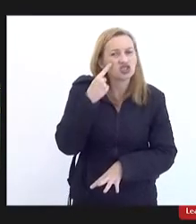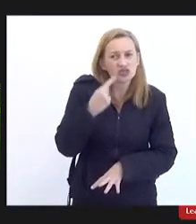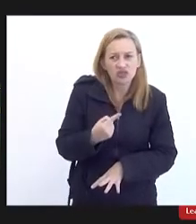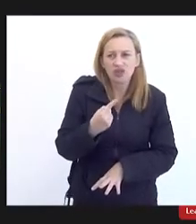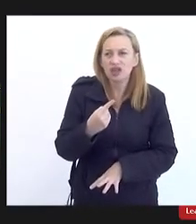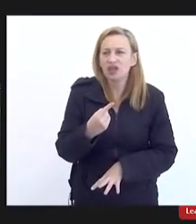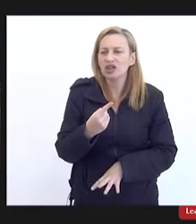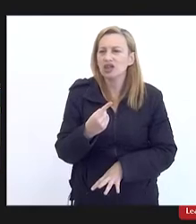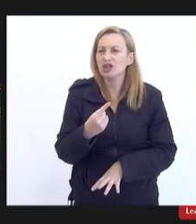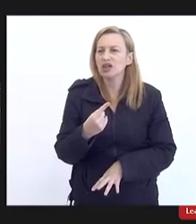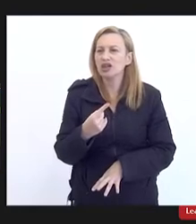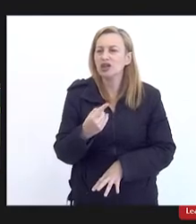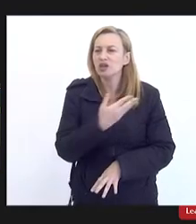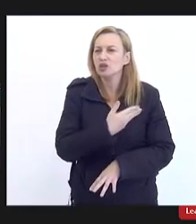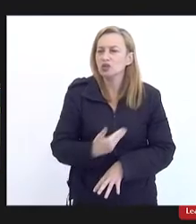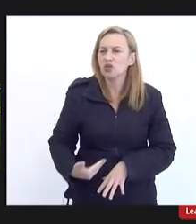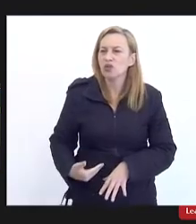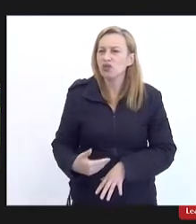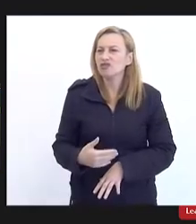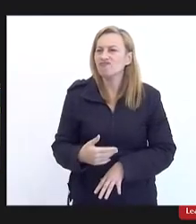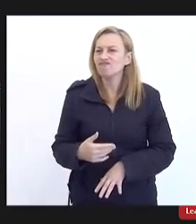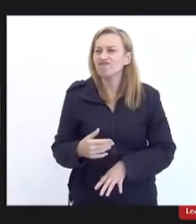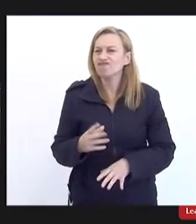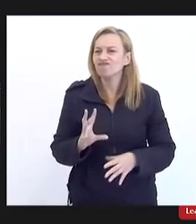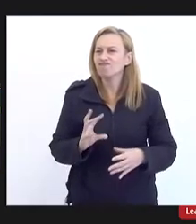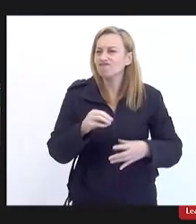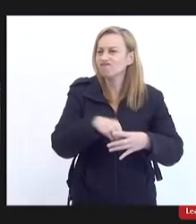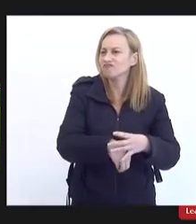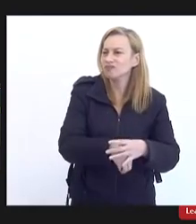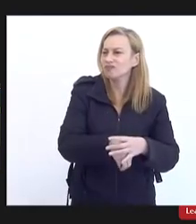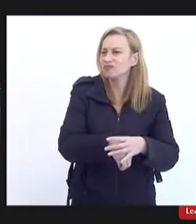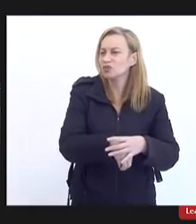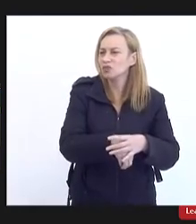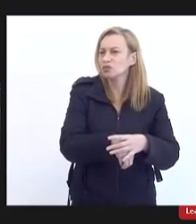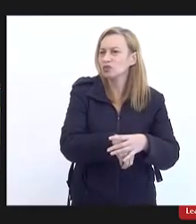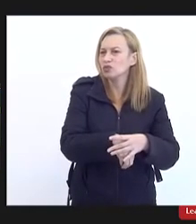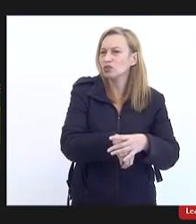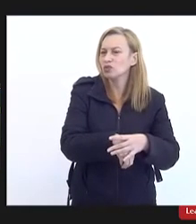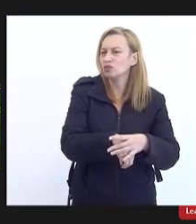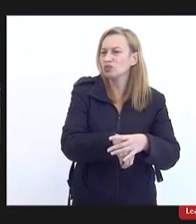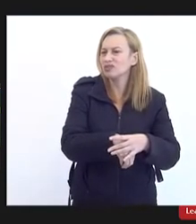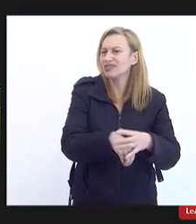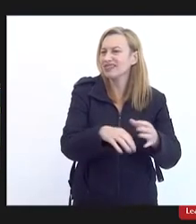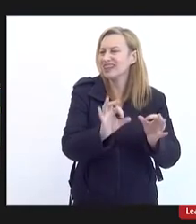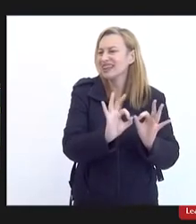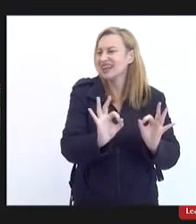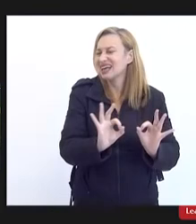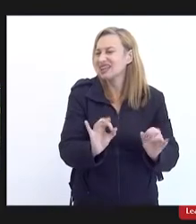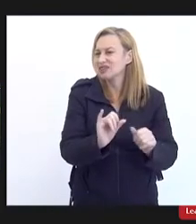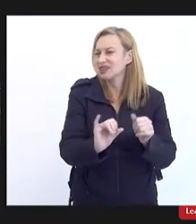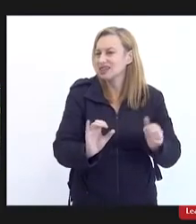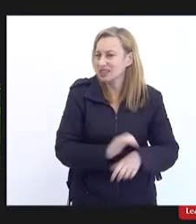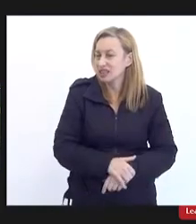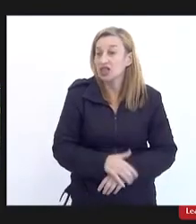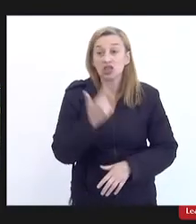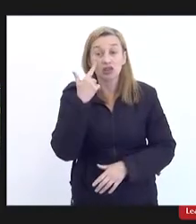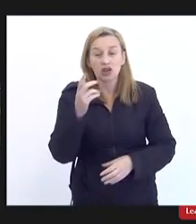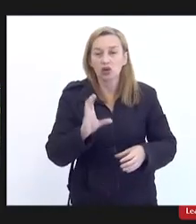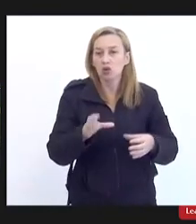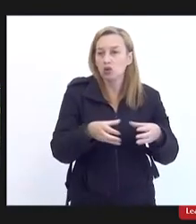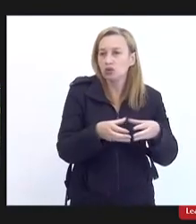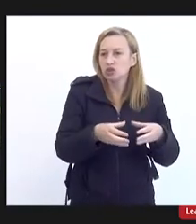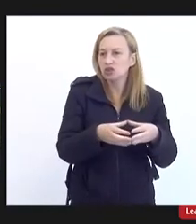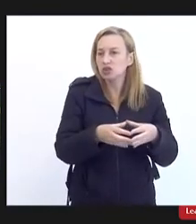as autoridades não implementar absolutamente nada a comissão de saneamento